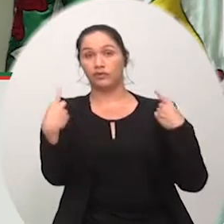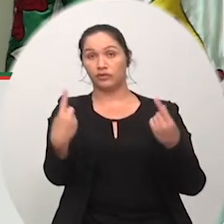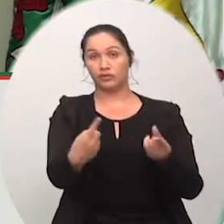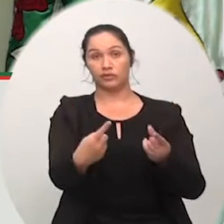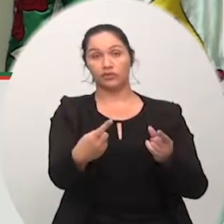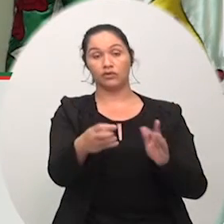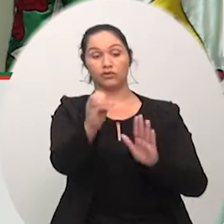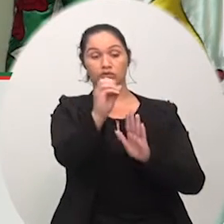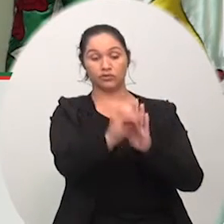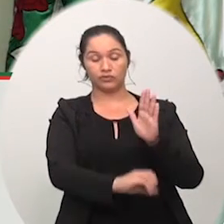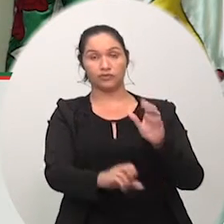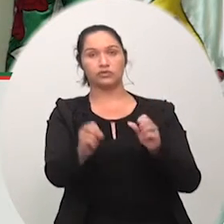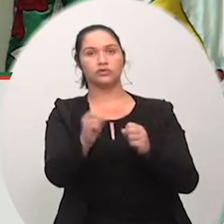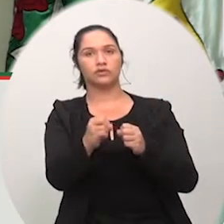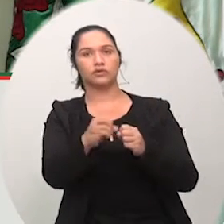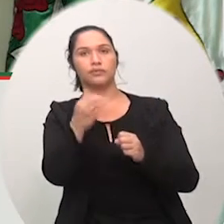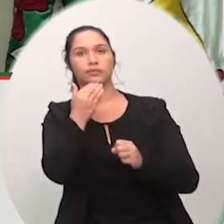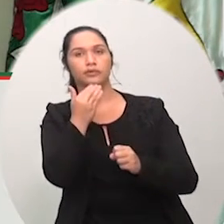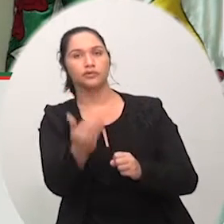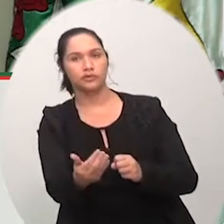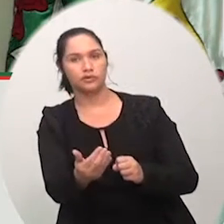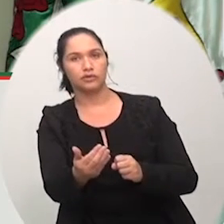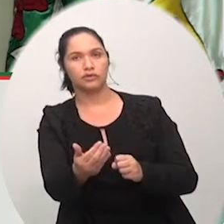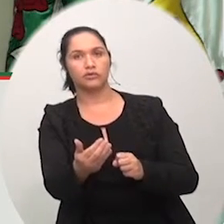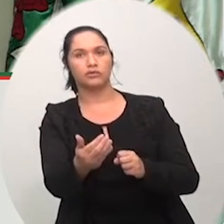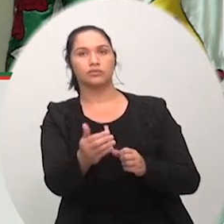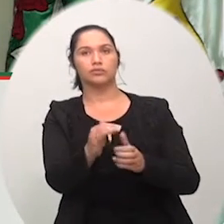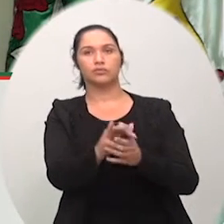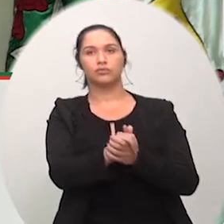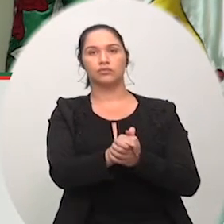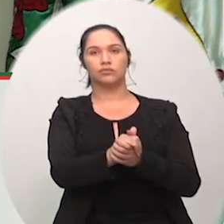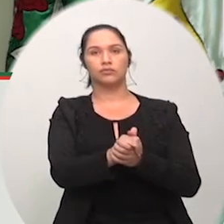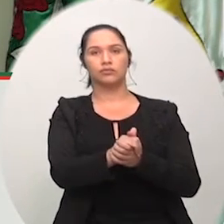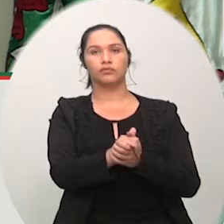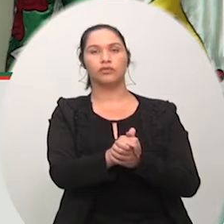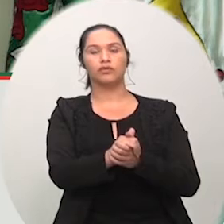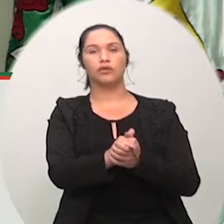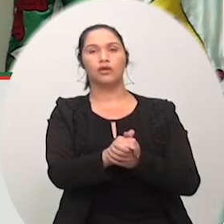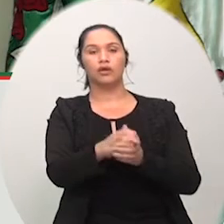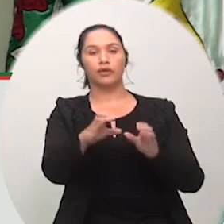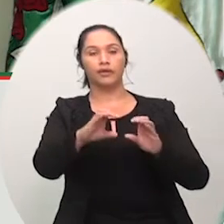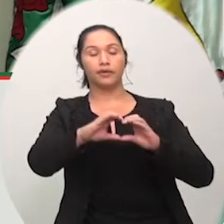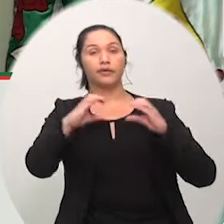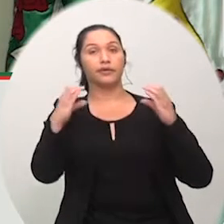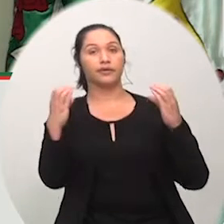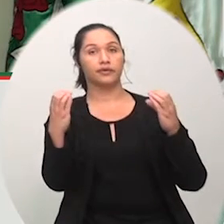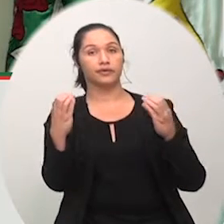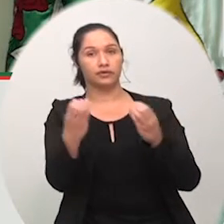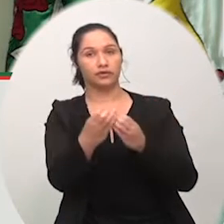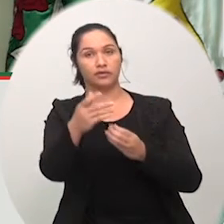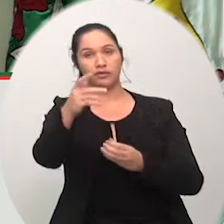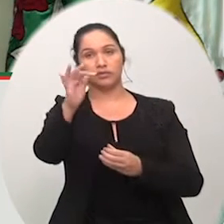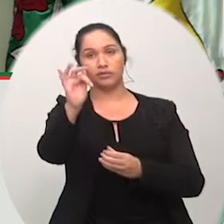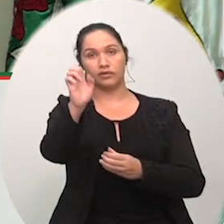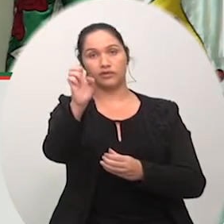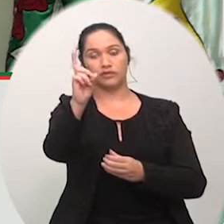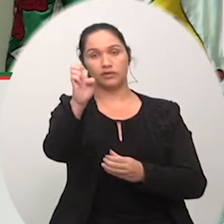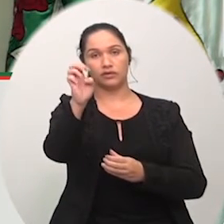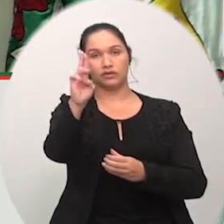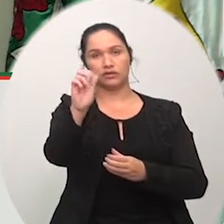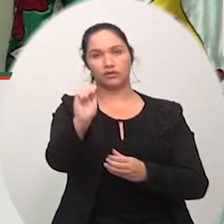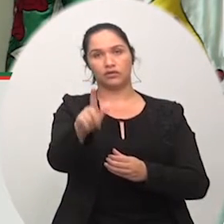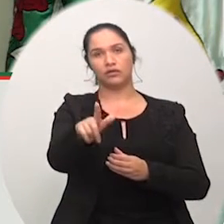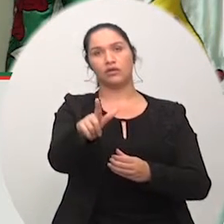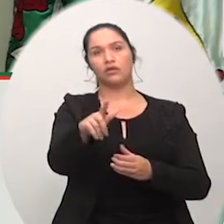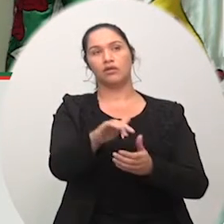a eles que se manifeste na Assembleia na Câmara Federal contra esse esse pedágio e também